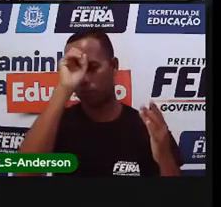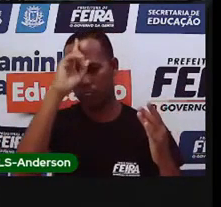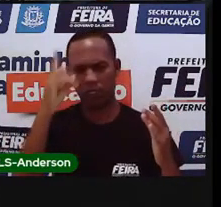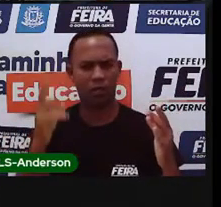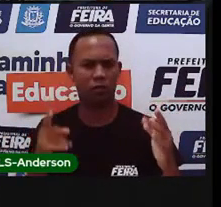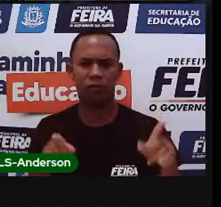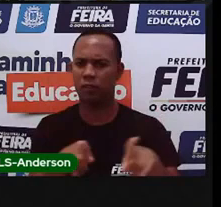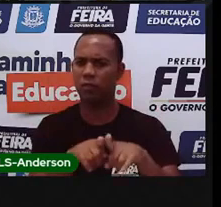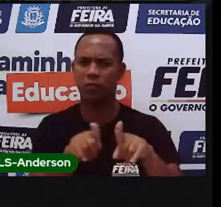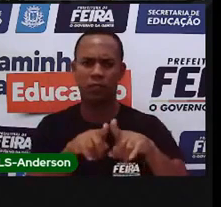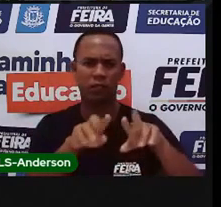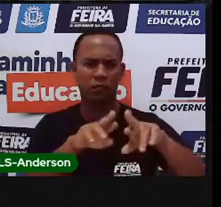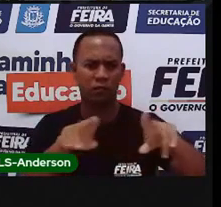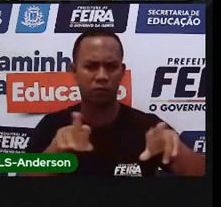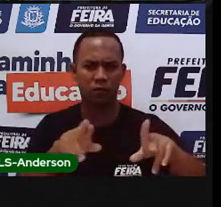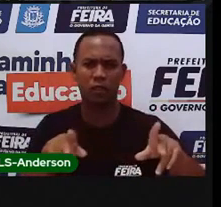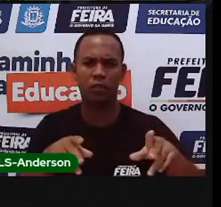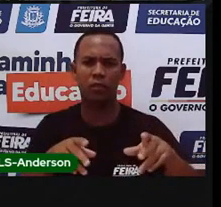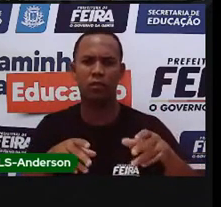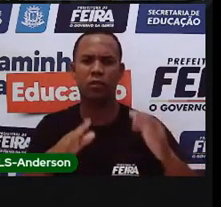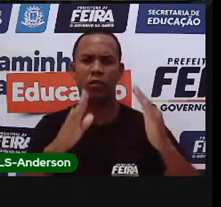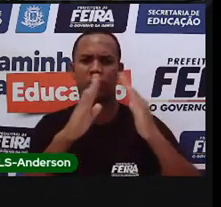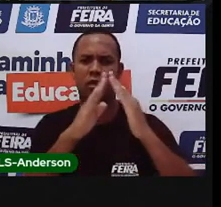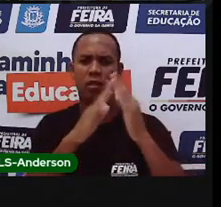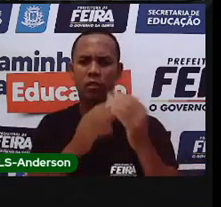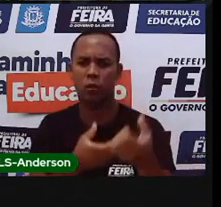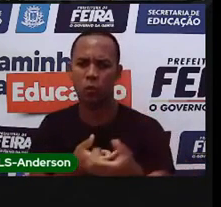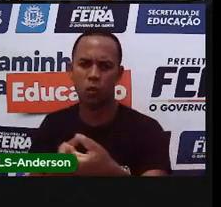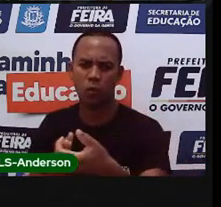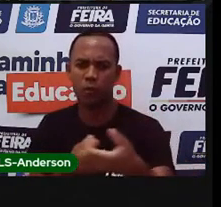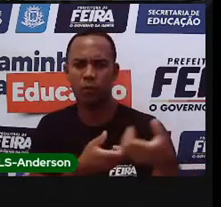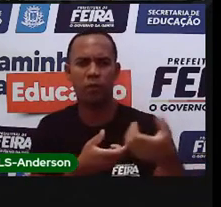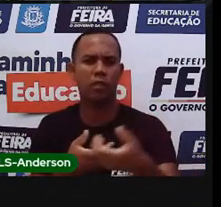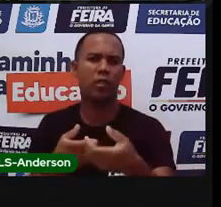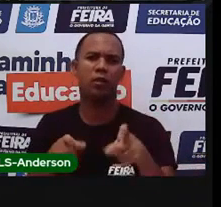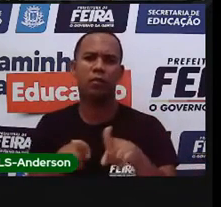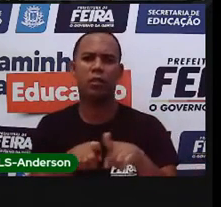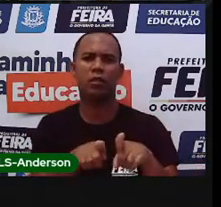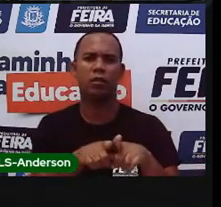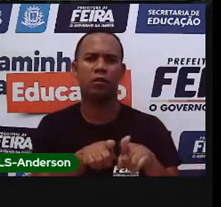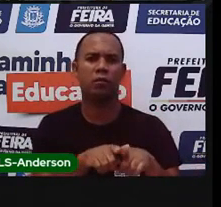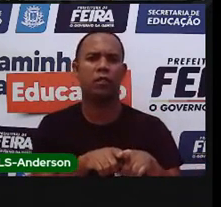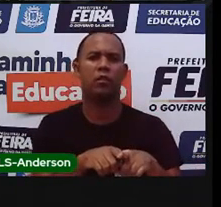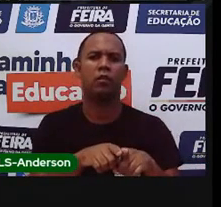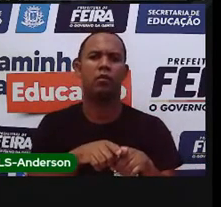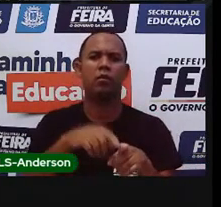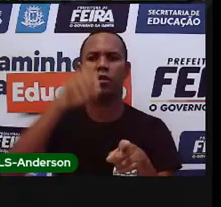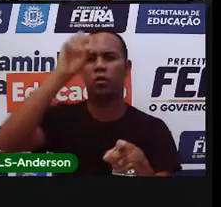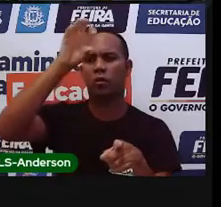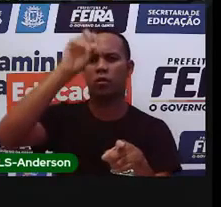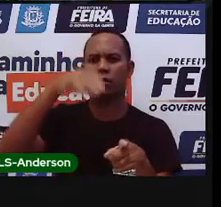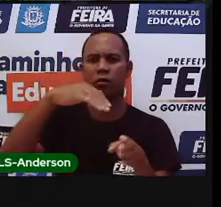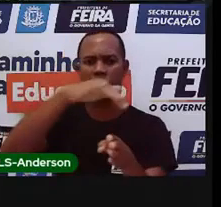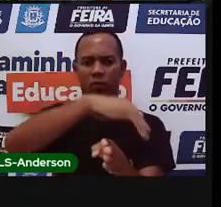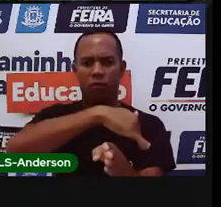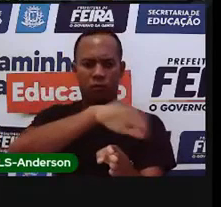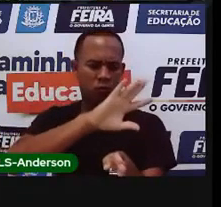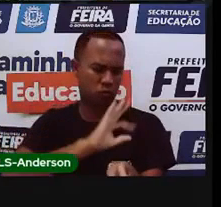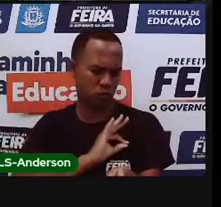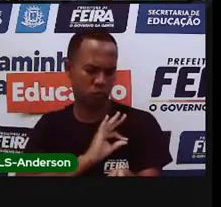prontos-socorros, corpo de bombeiros, policiamento nas ruas e no trânsito.